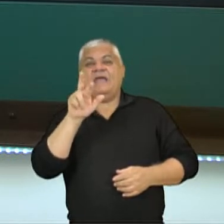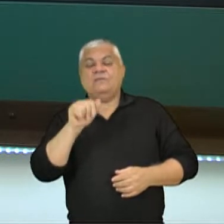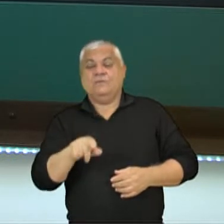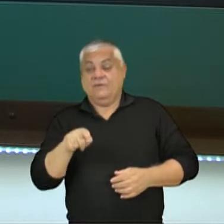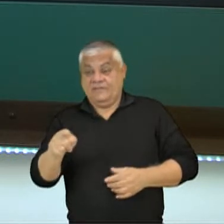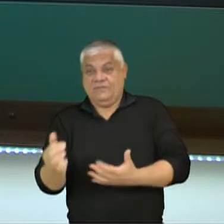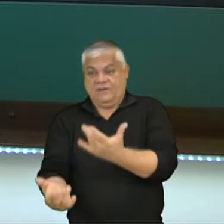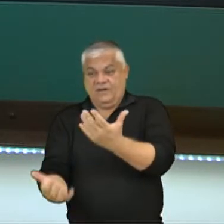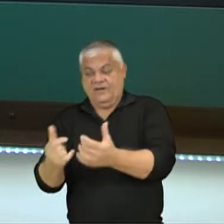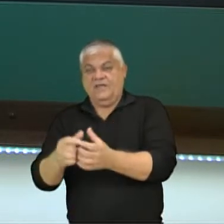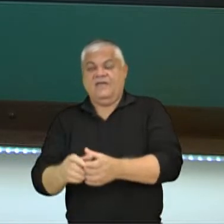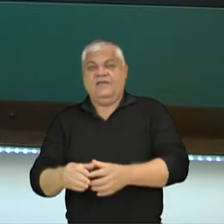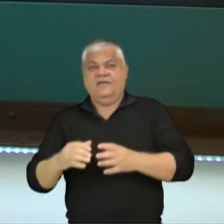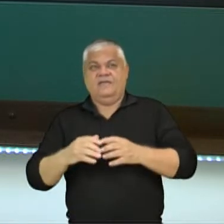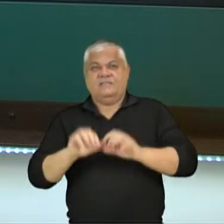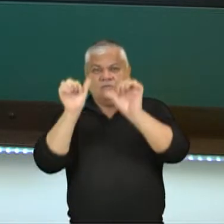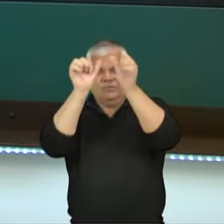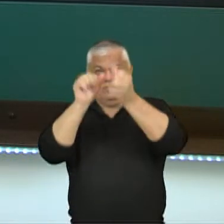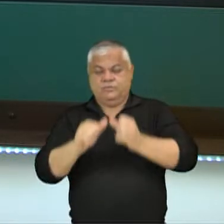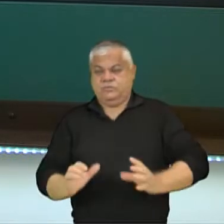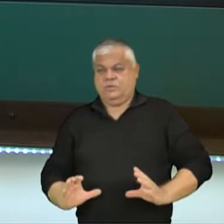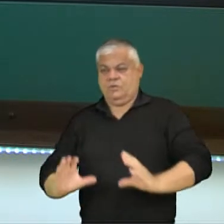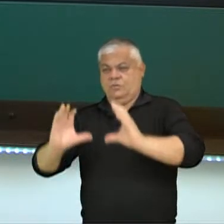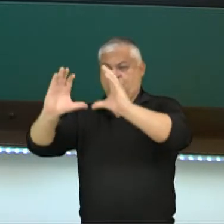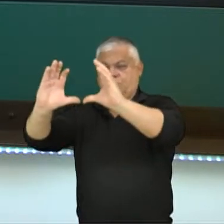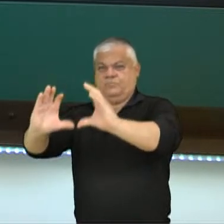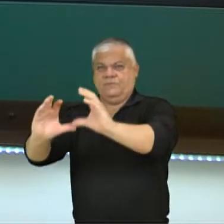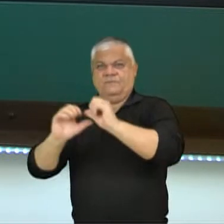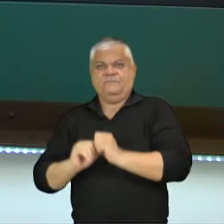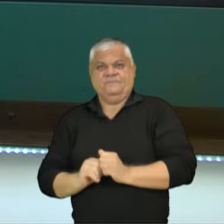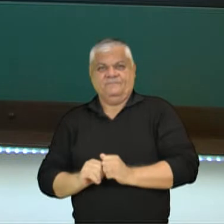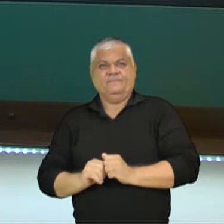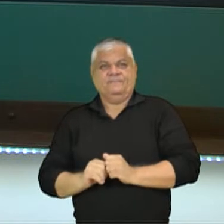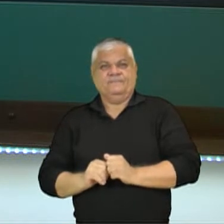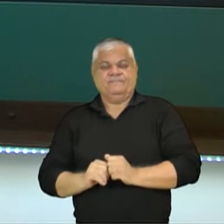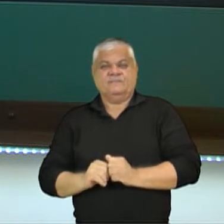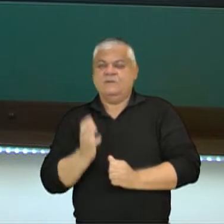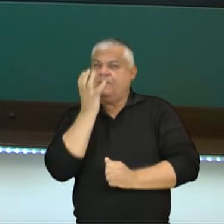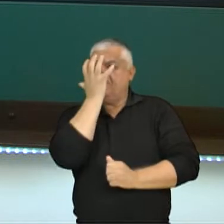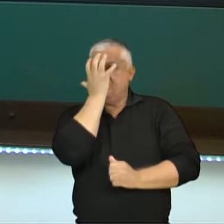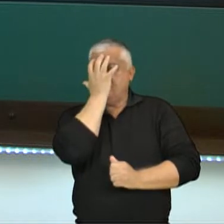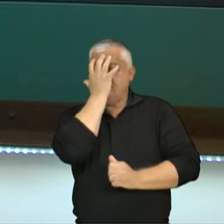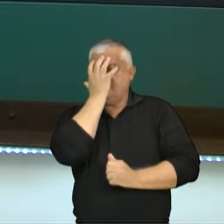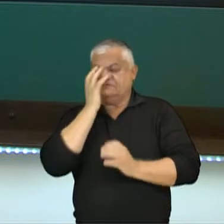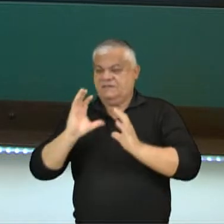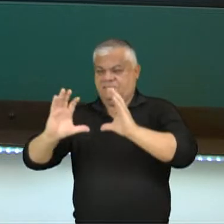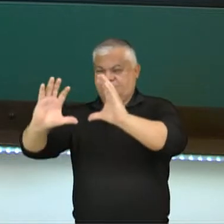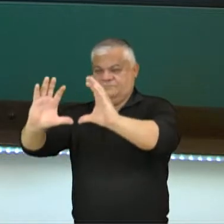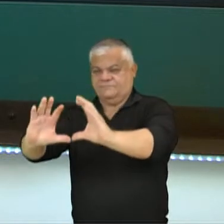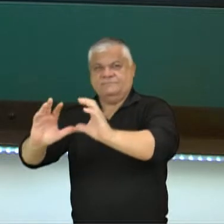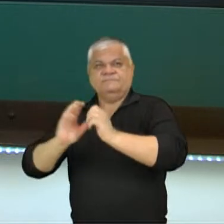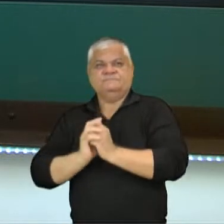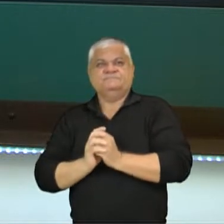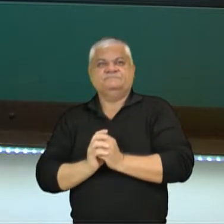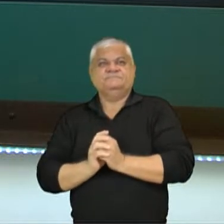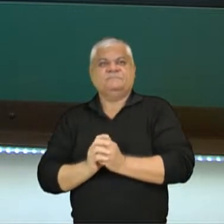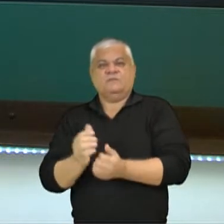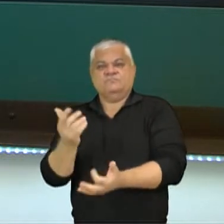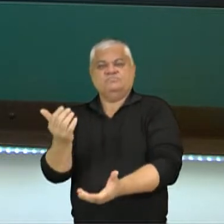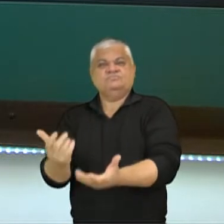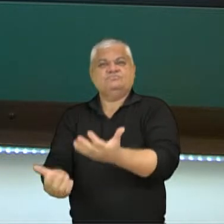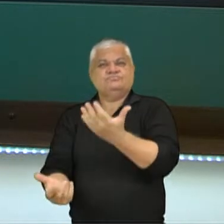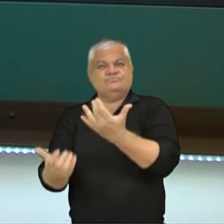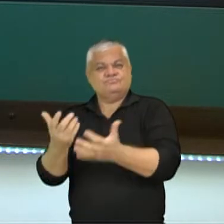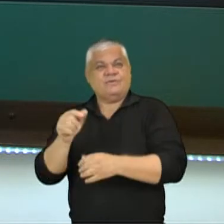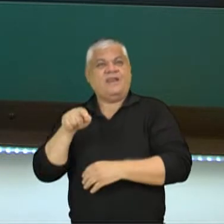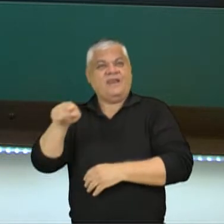colocava a figura do seu ente querido morto. Como eles usavam as máscaras mortuárias, você vai ver um realismo muito grande. Inclusive,